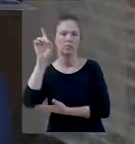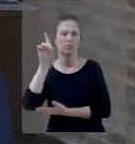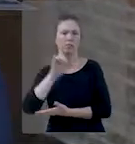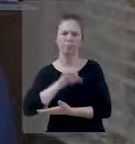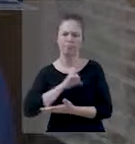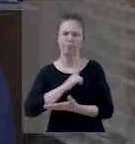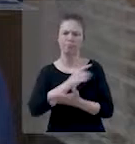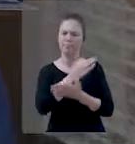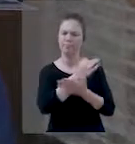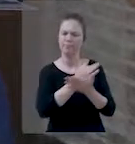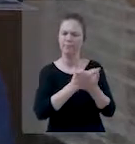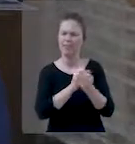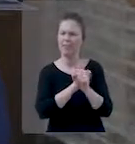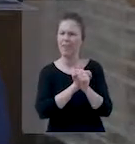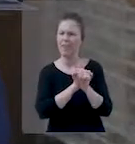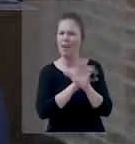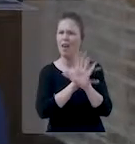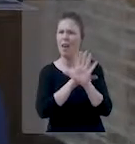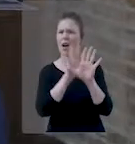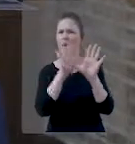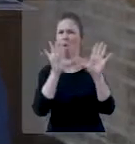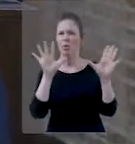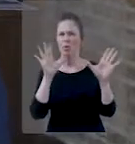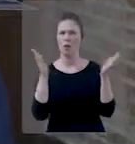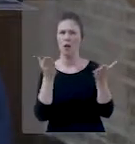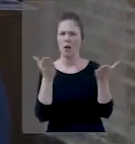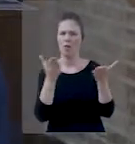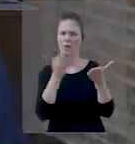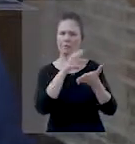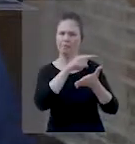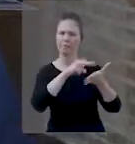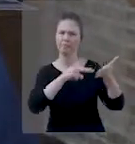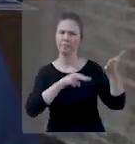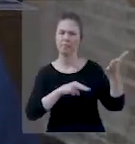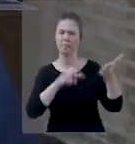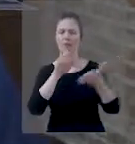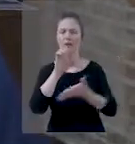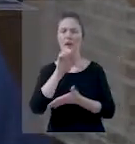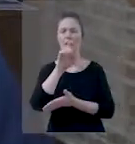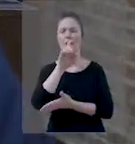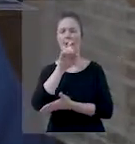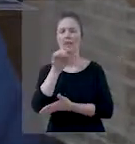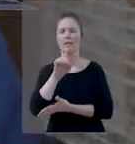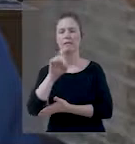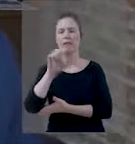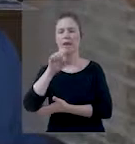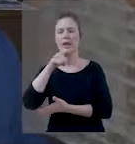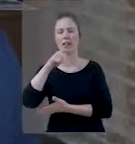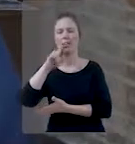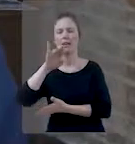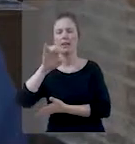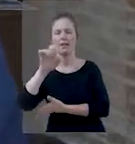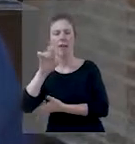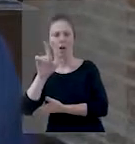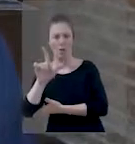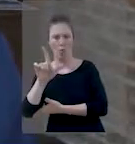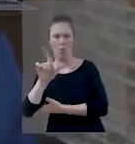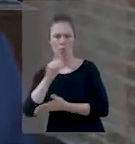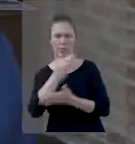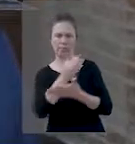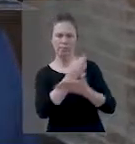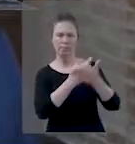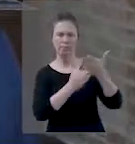E nós temos um texto muito claro sobre isso, que eu vou ler. É em Ezequiel, no profeta